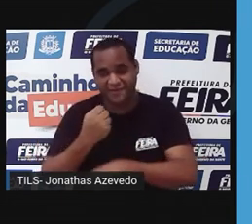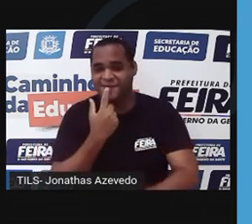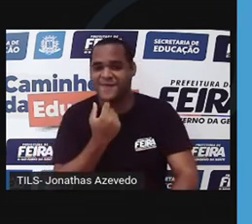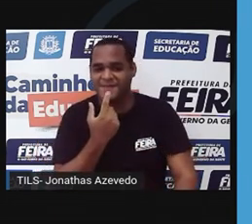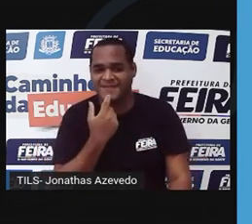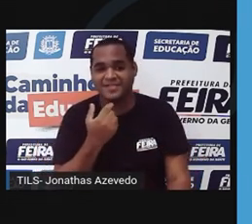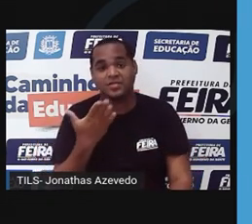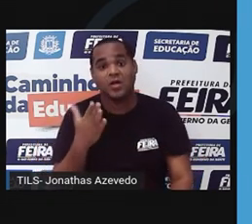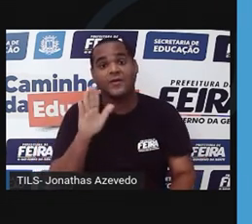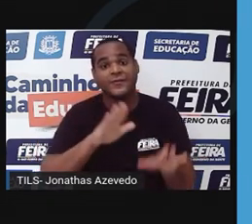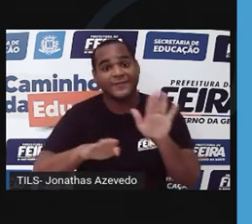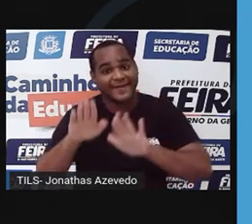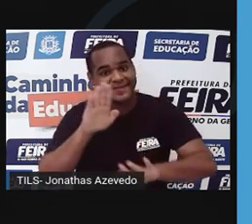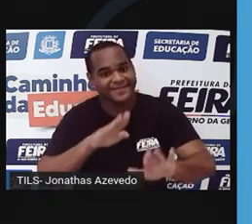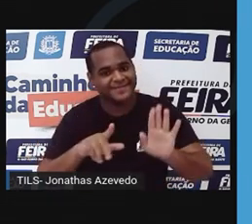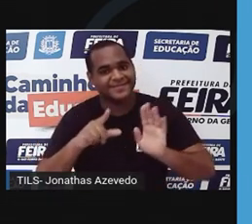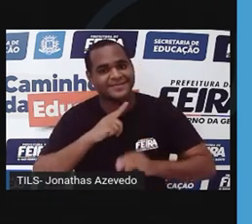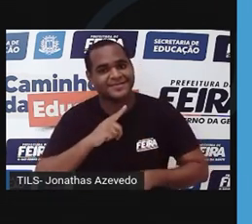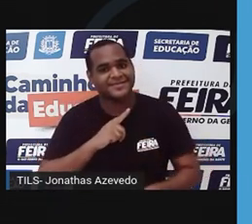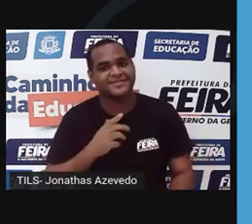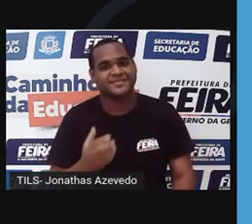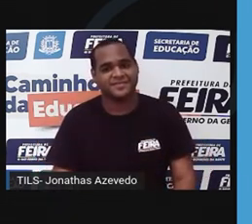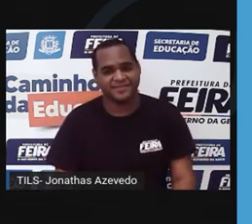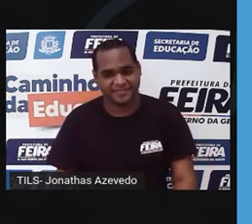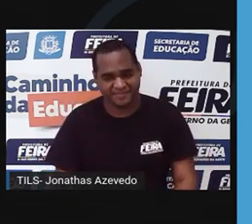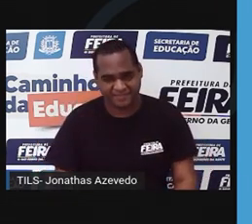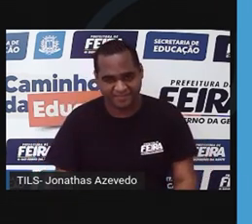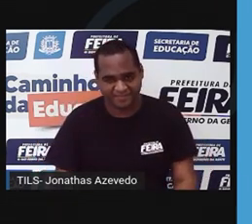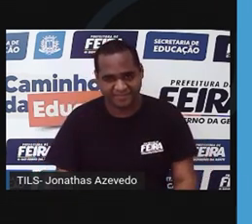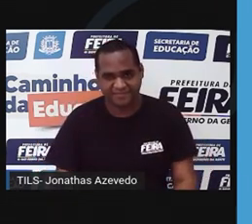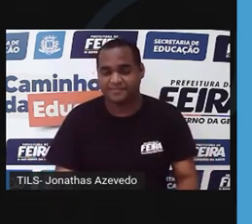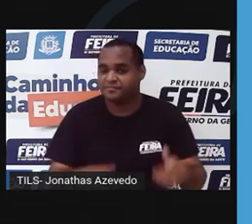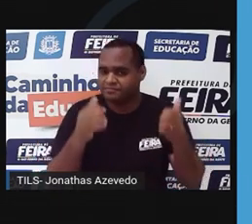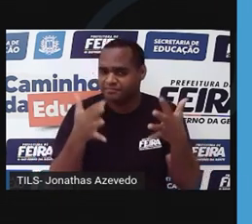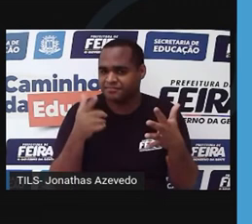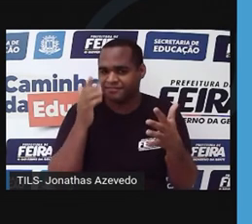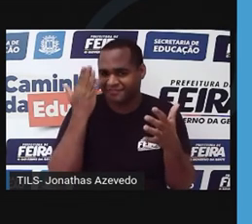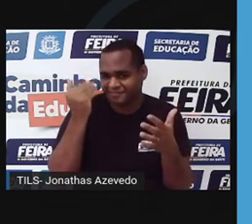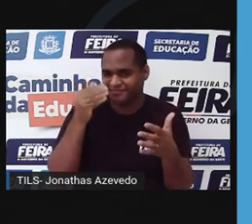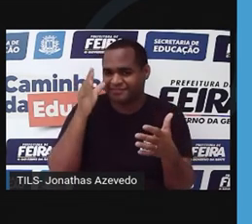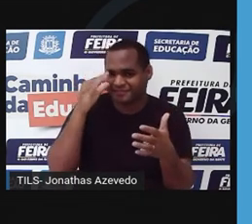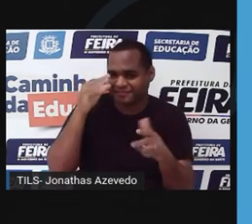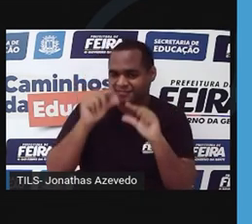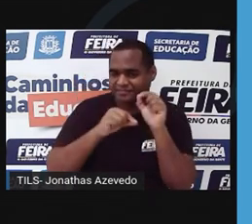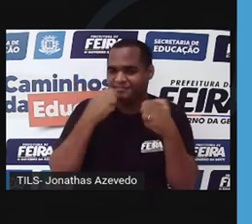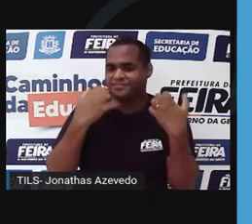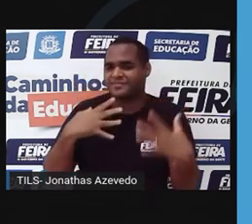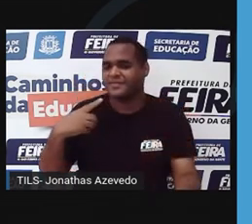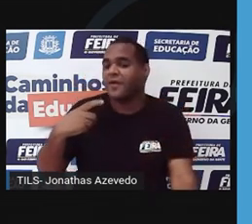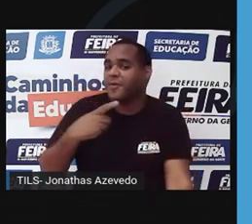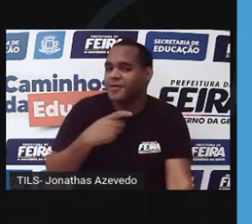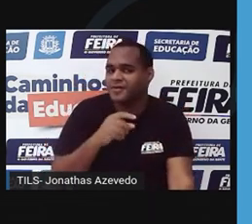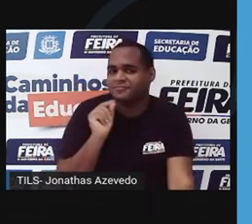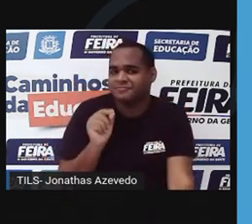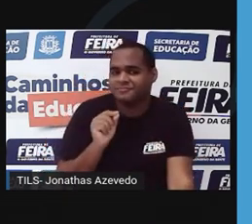Muito cuidado com elas! Vocês querem saber uma curiosidade sobre as minhocas?